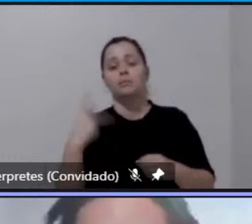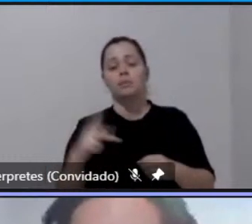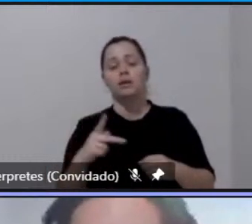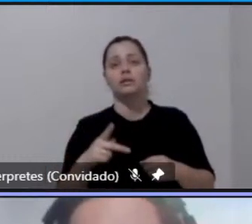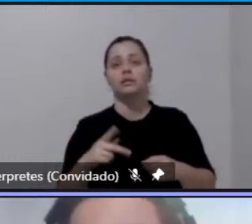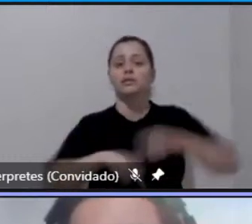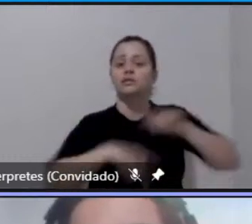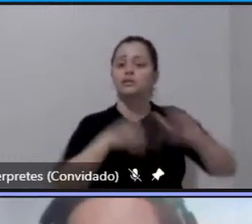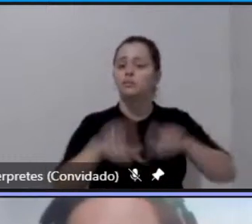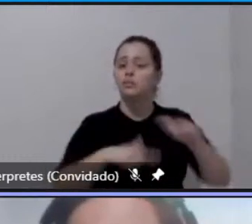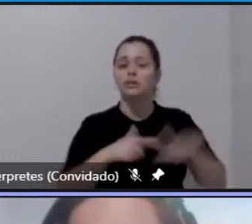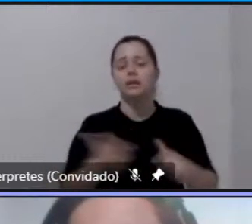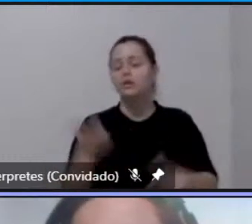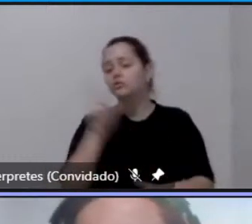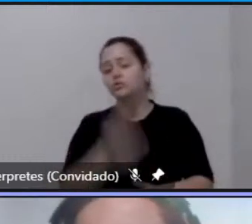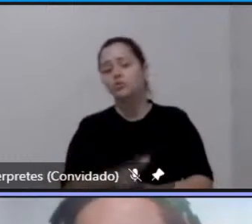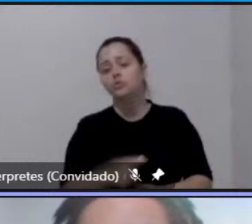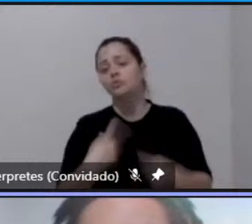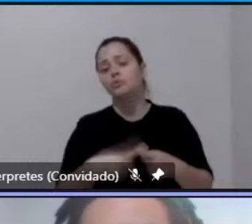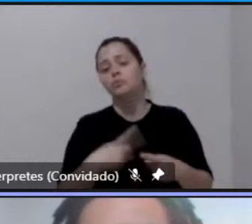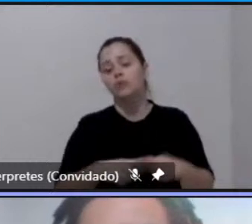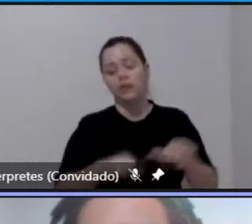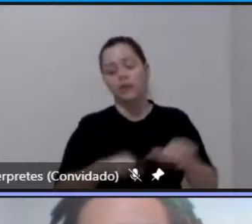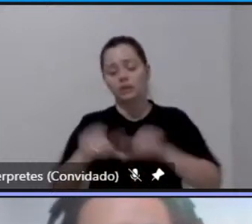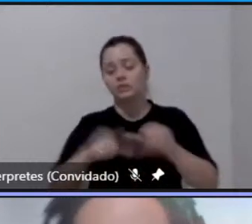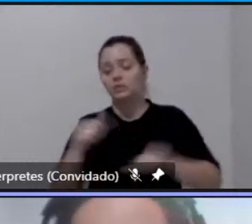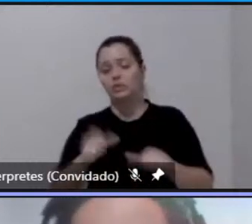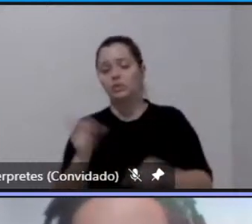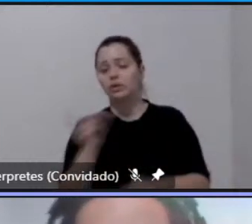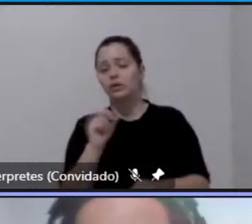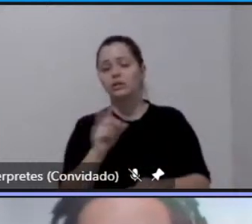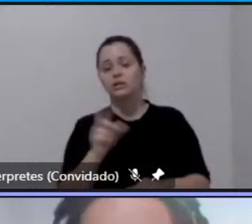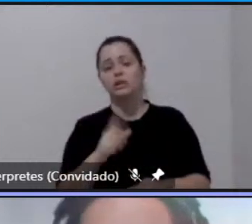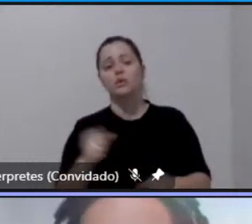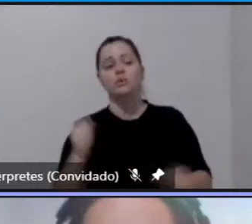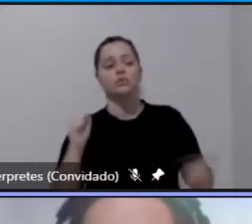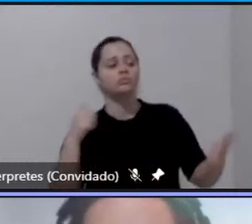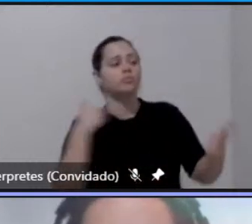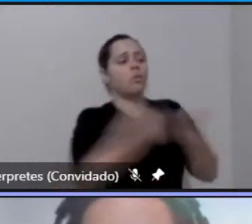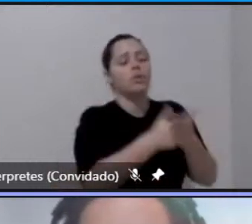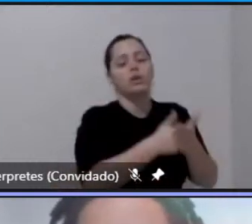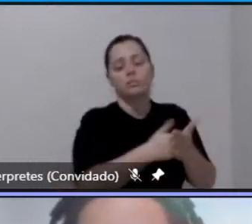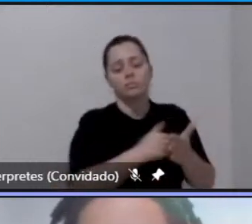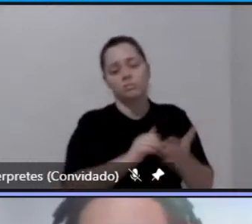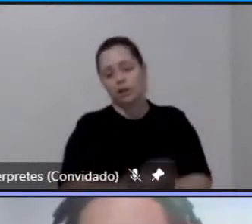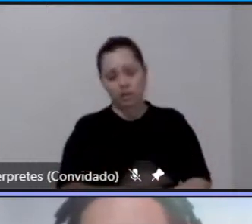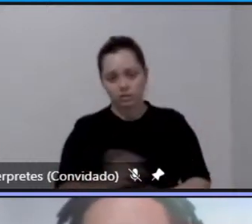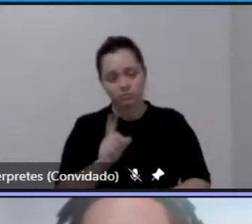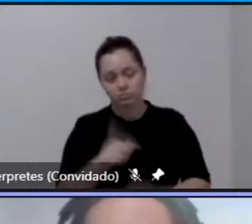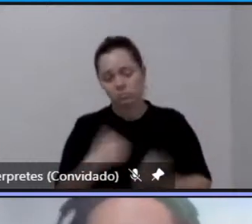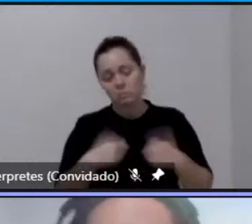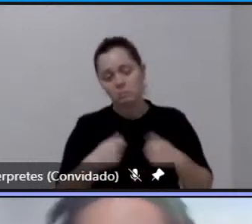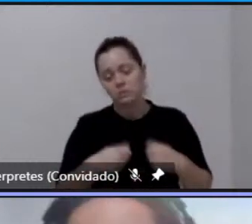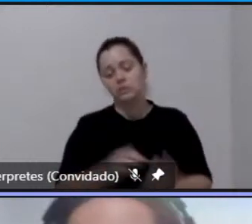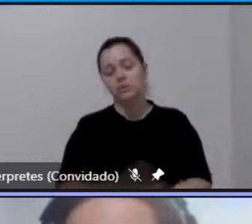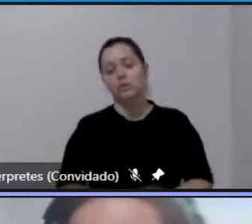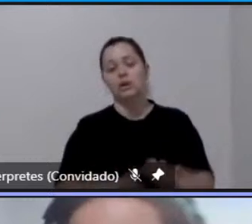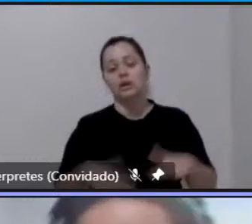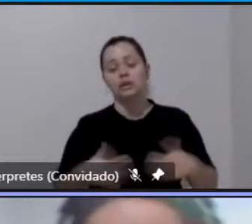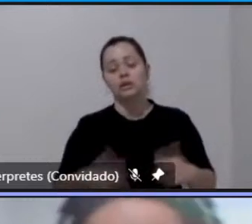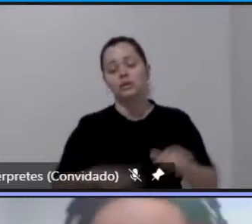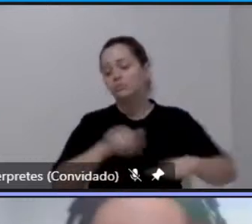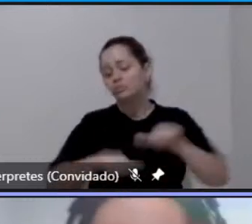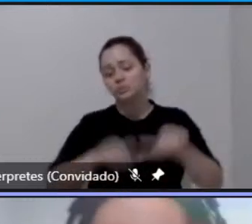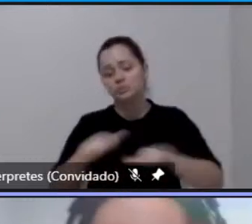repercussão não teve impacto essa regionalização do vale do Paraíba nos transportes